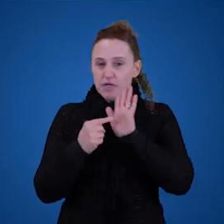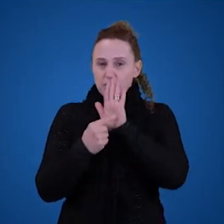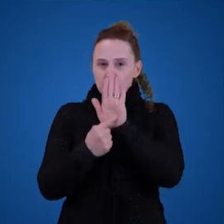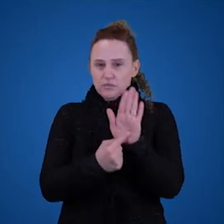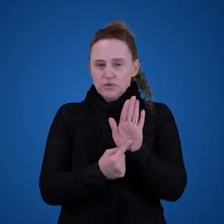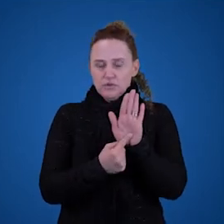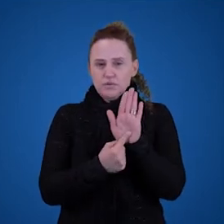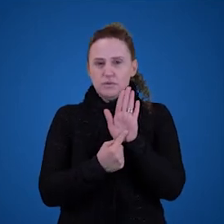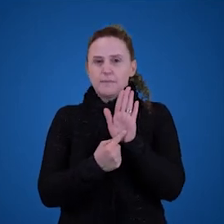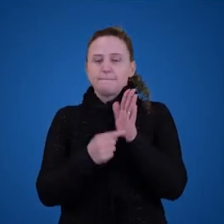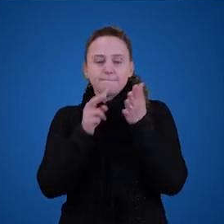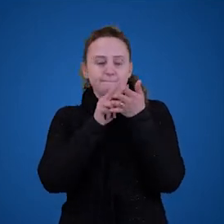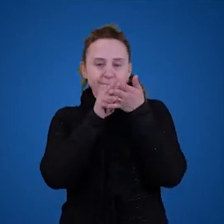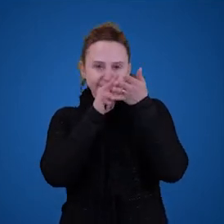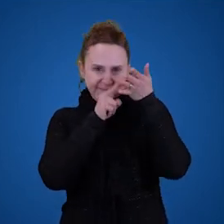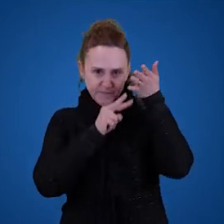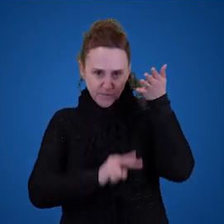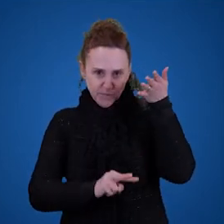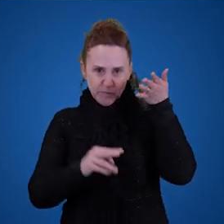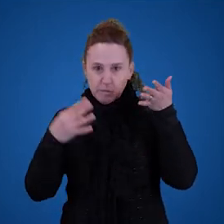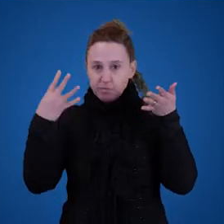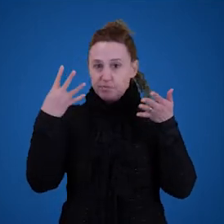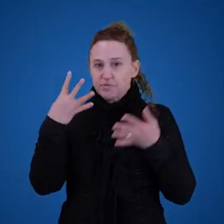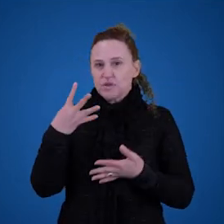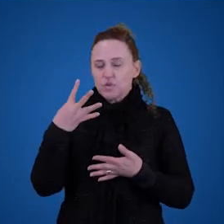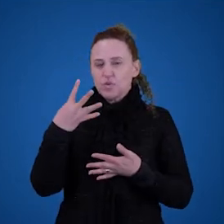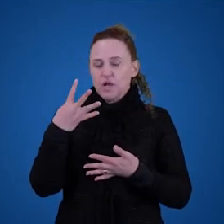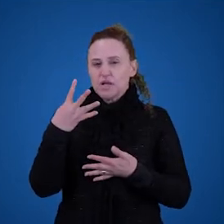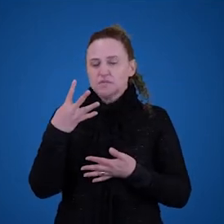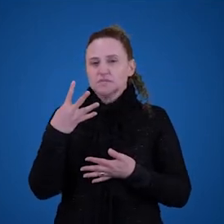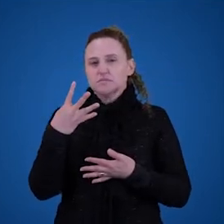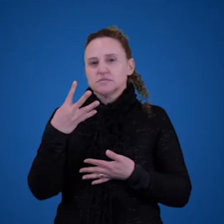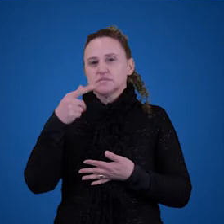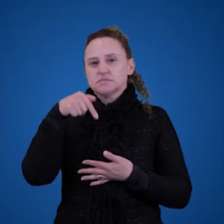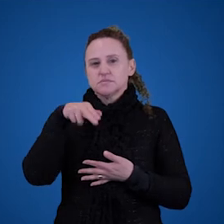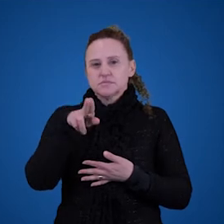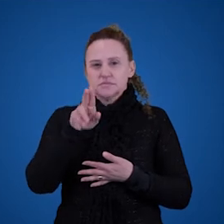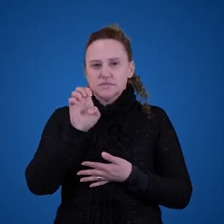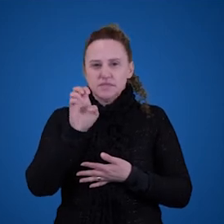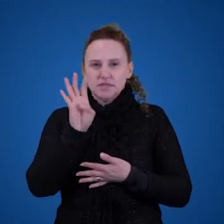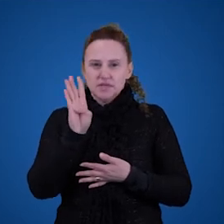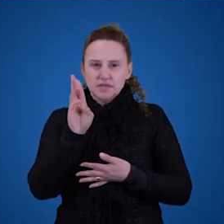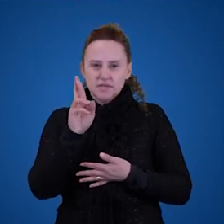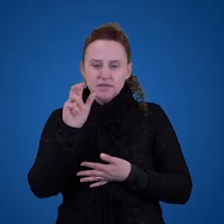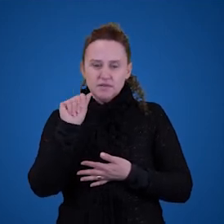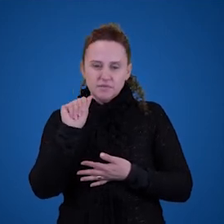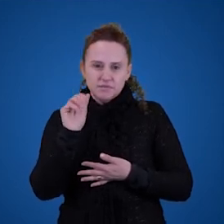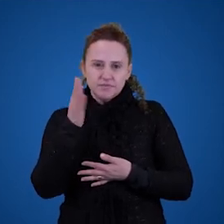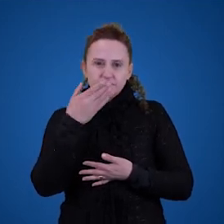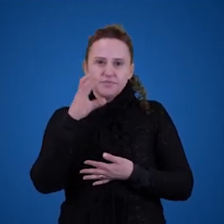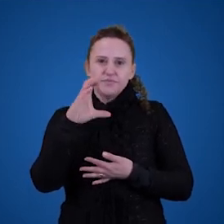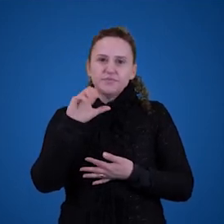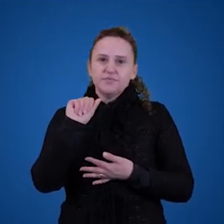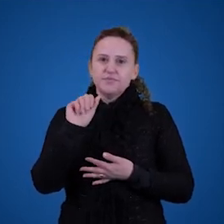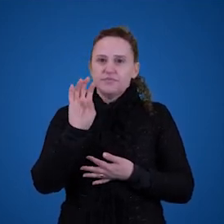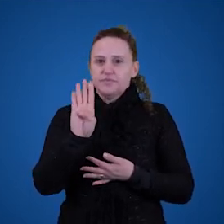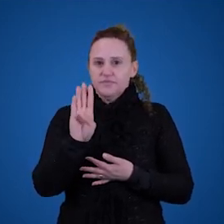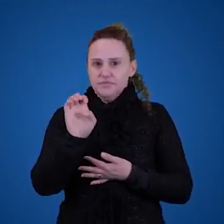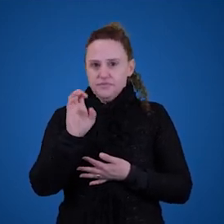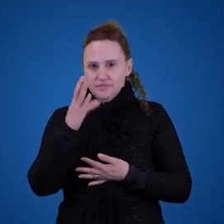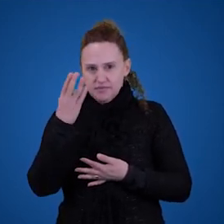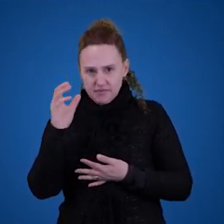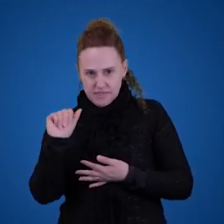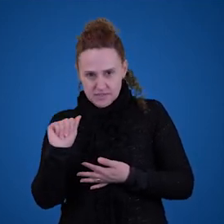vocês lerem os quatro quebra-cabeças linguísticos que nós temos em Filosofia da Linguagem Contemporânea e nós vamos tentar resolver dois